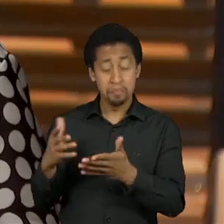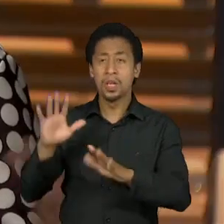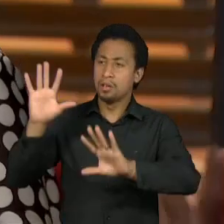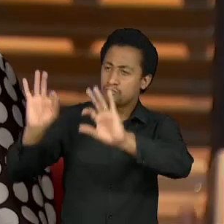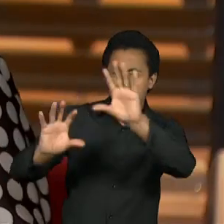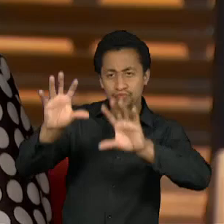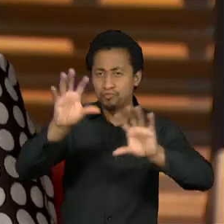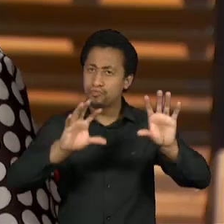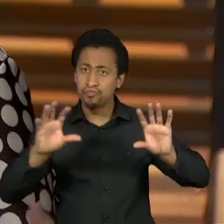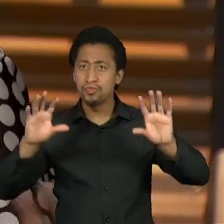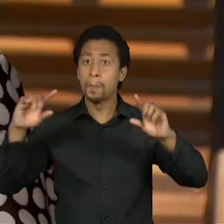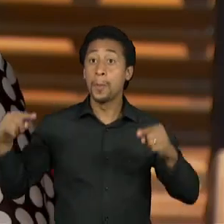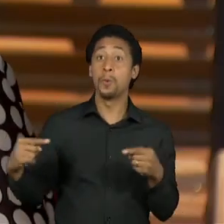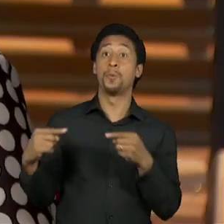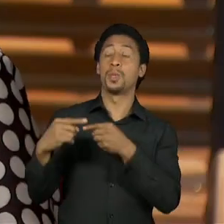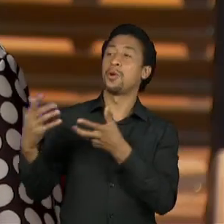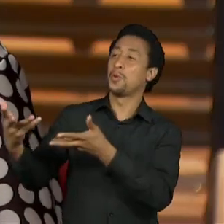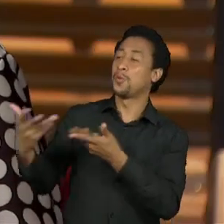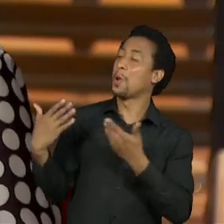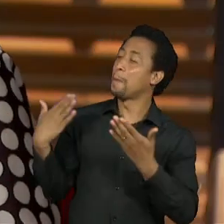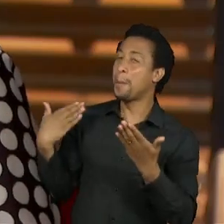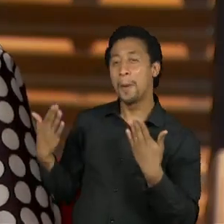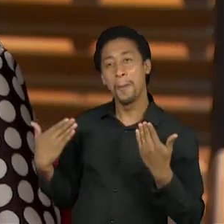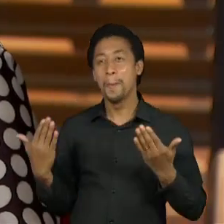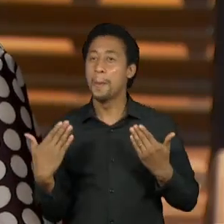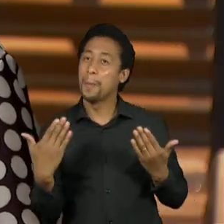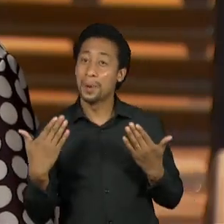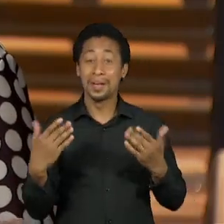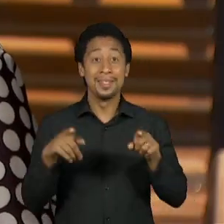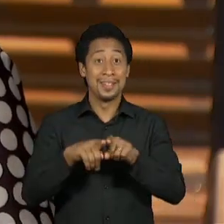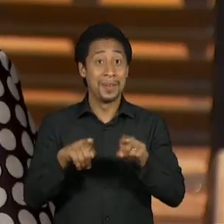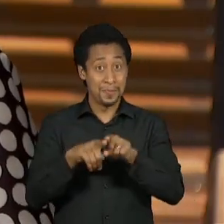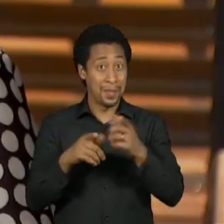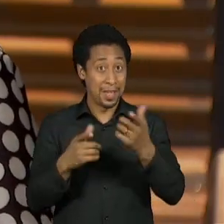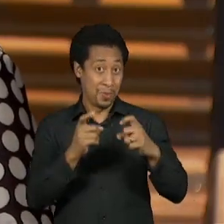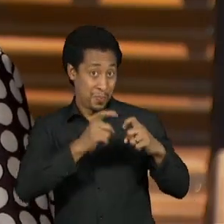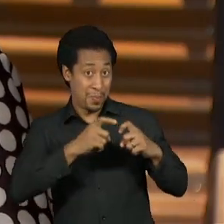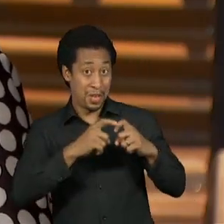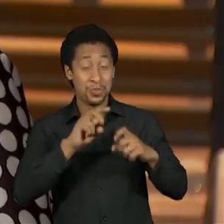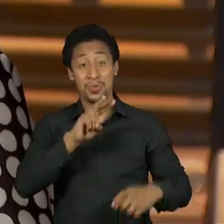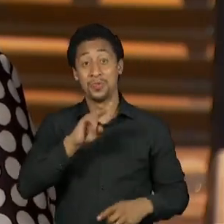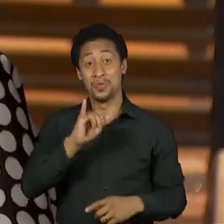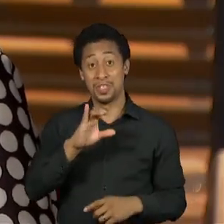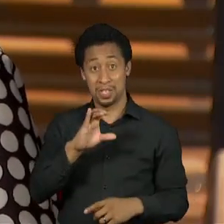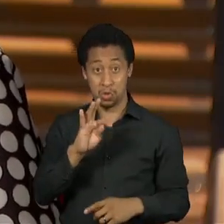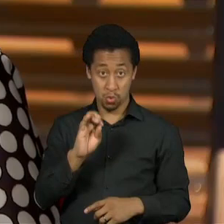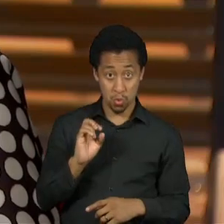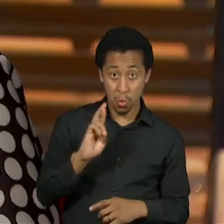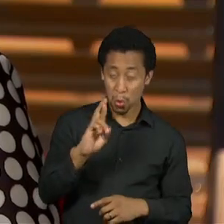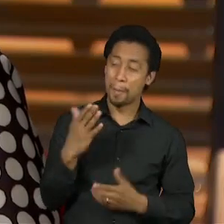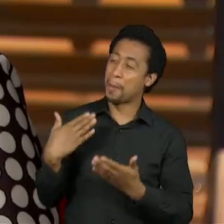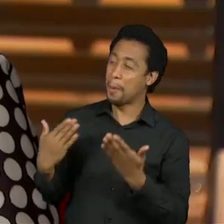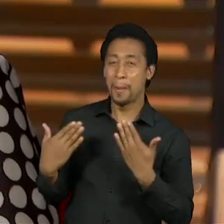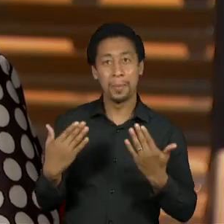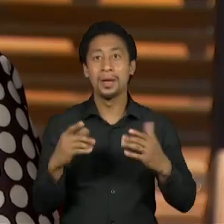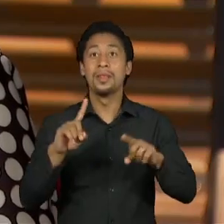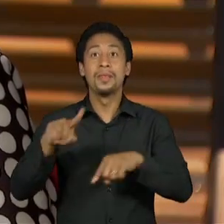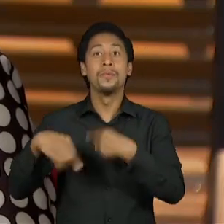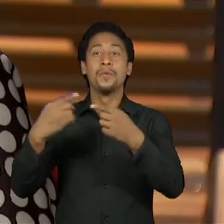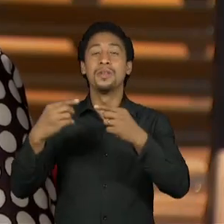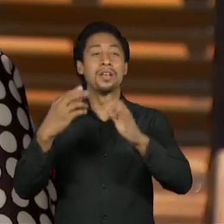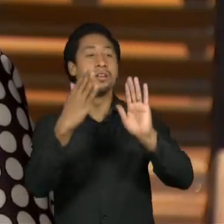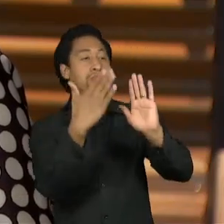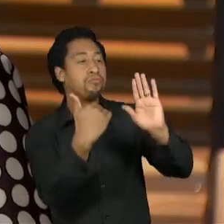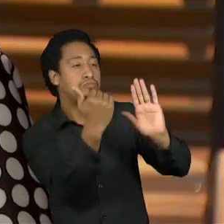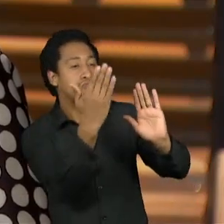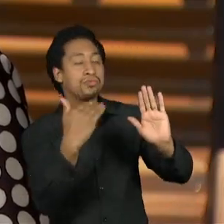e conversamos muito, o Dr. Vitor também conversamos muito. E depois ele fez o sorriso da Mona Lisa,